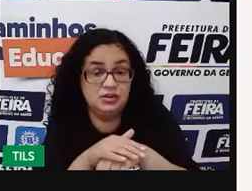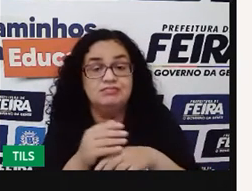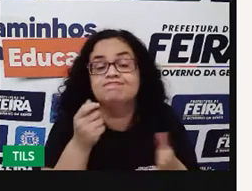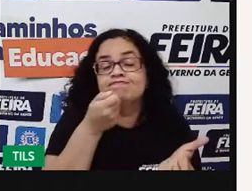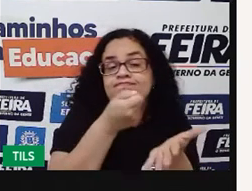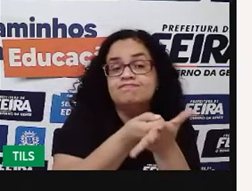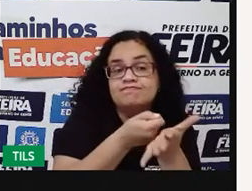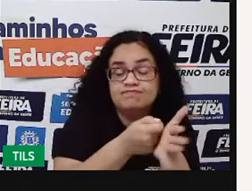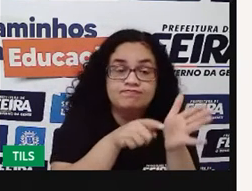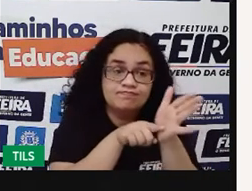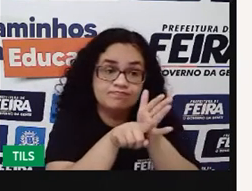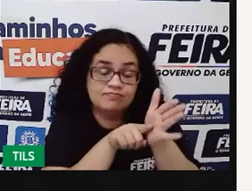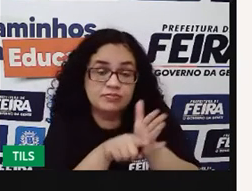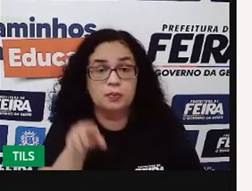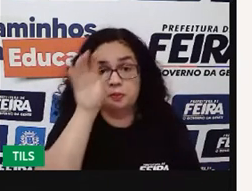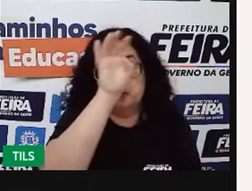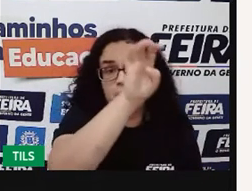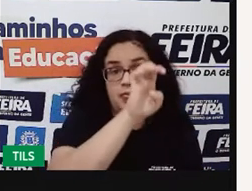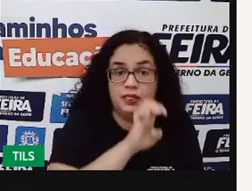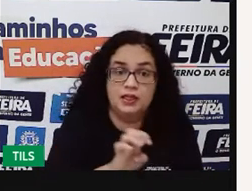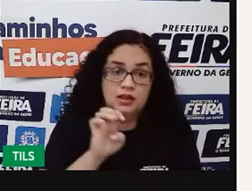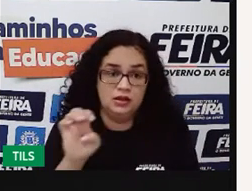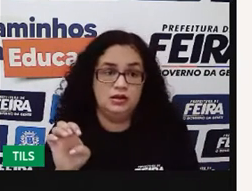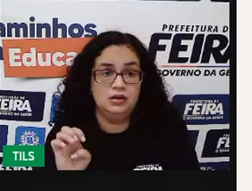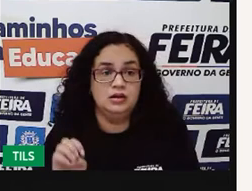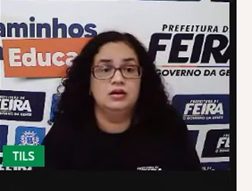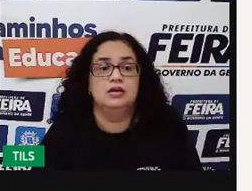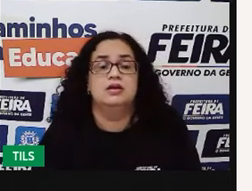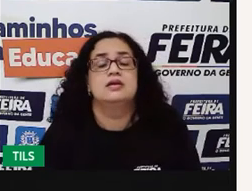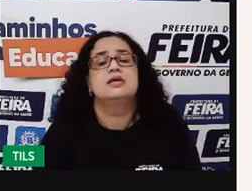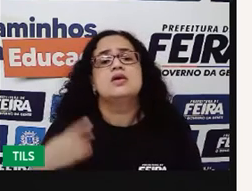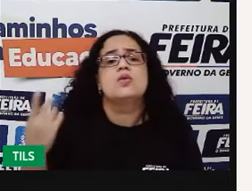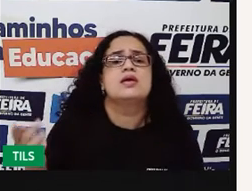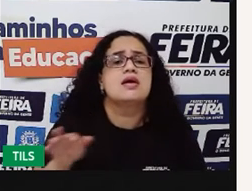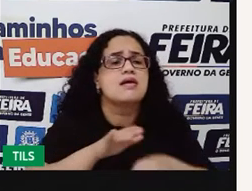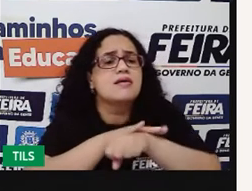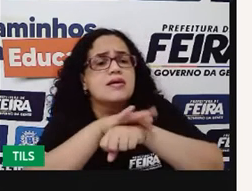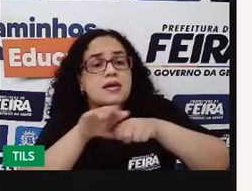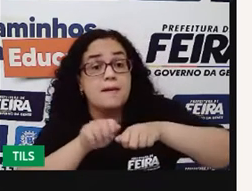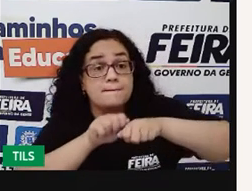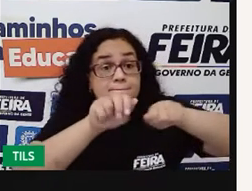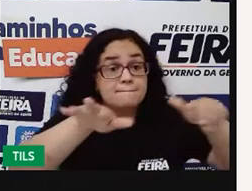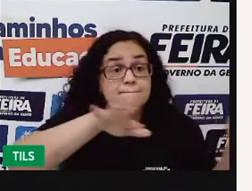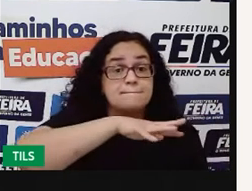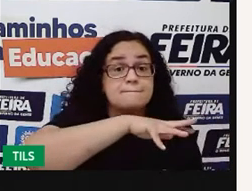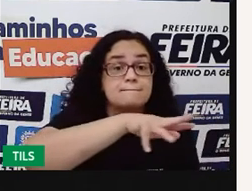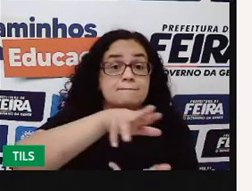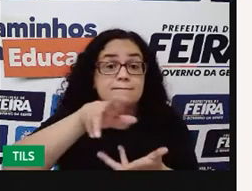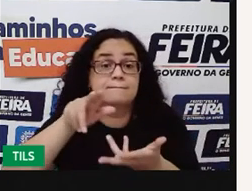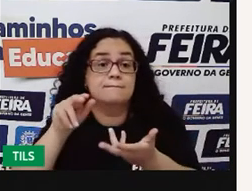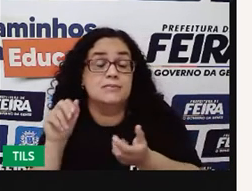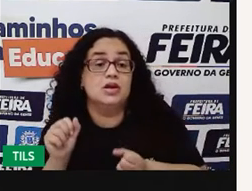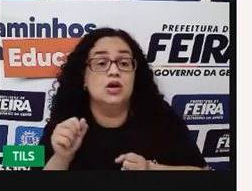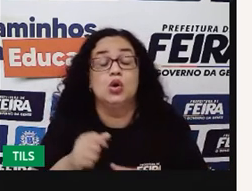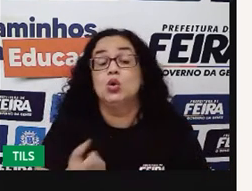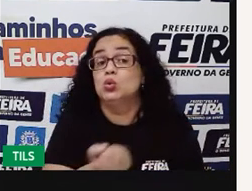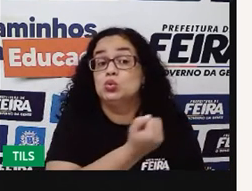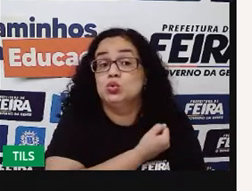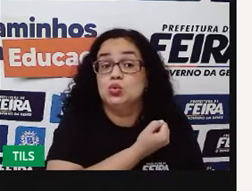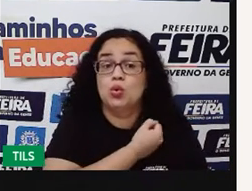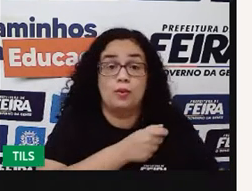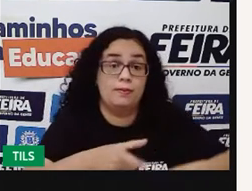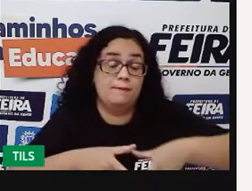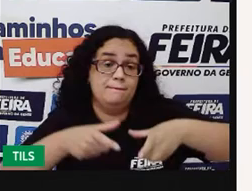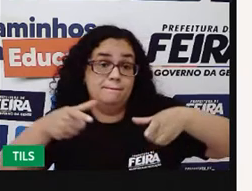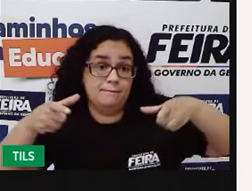controlados em uma determinada região. E a epidemia pró? A epidemia é quando esse aumento de casos de